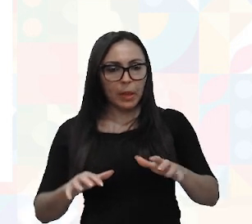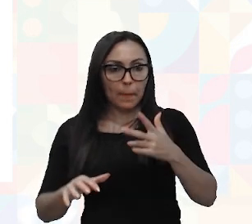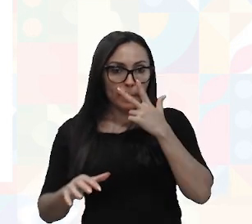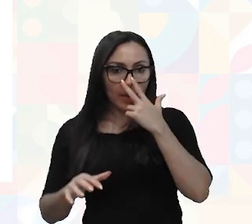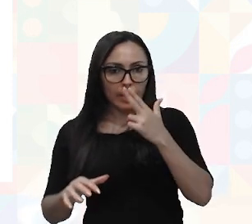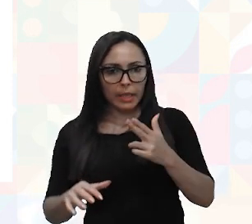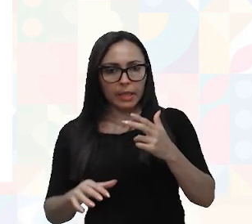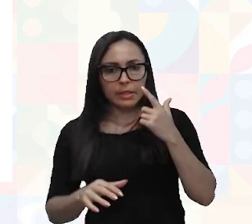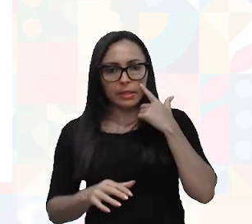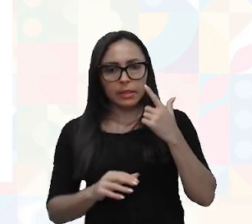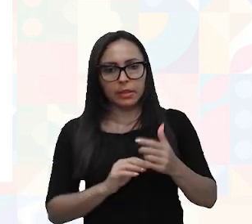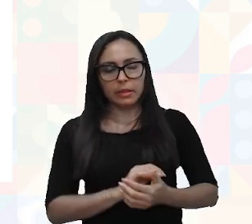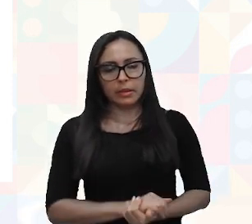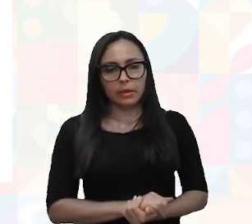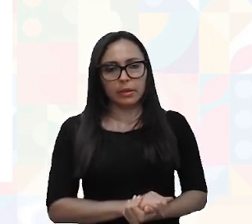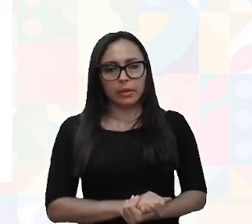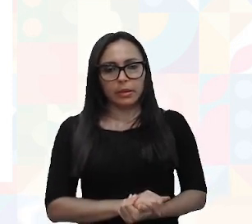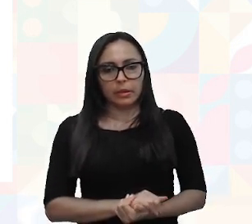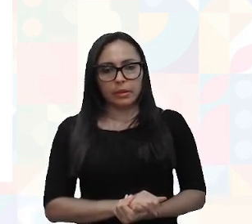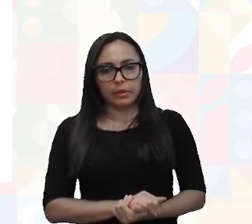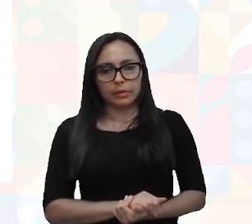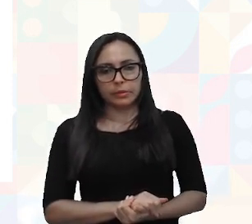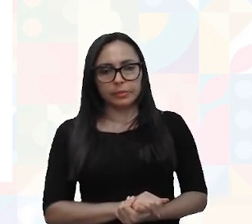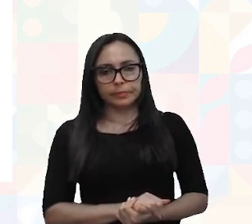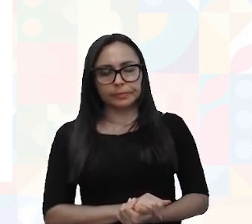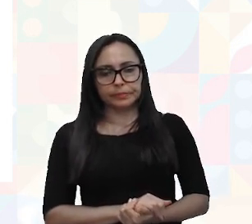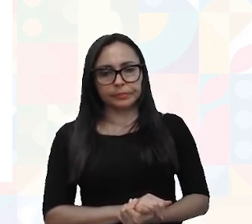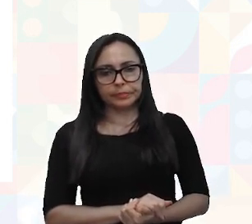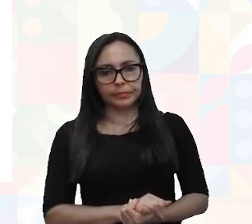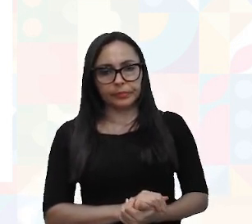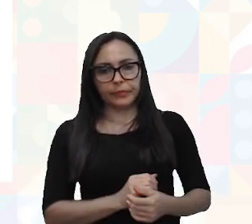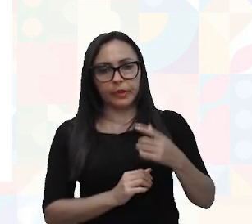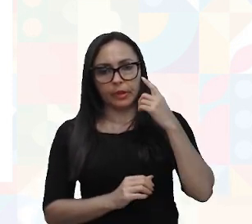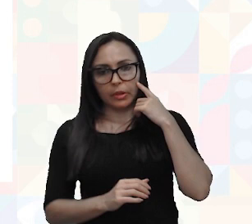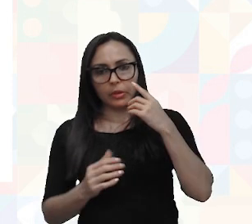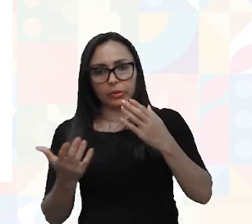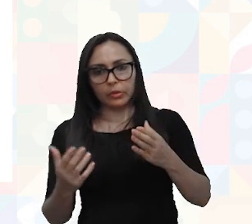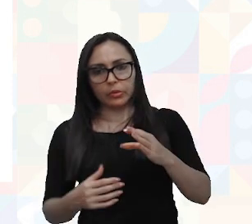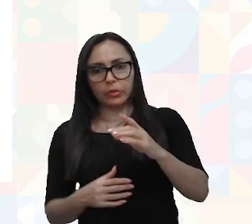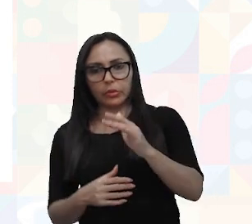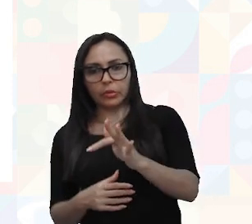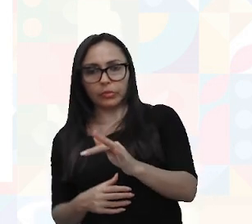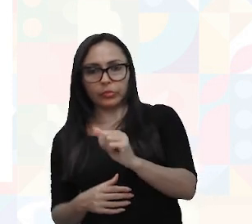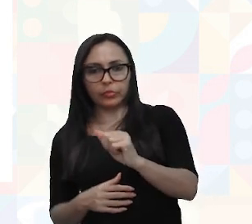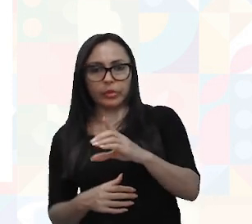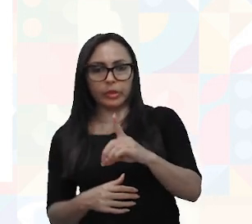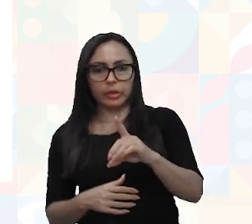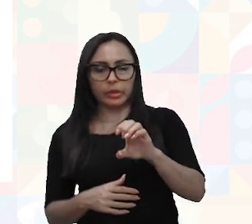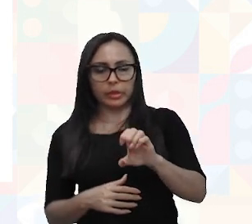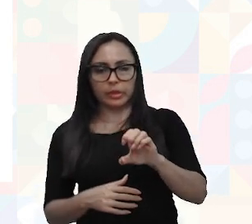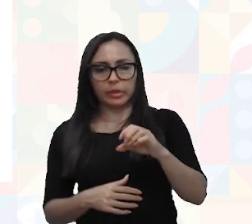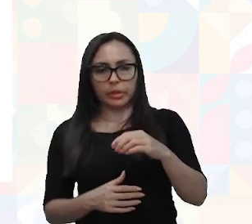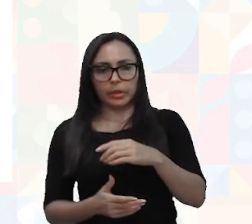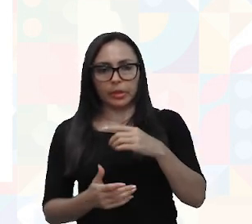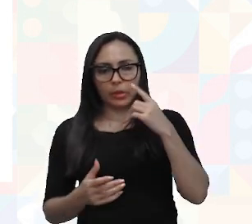nem grito, nem itálico, né. Aí, o conceito de fade, que é justamente quando aparece, quando